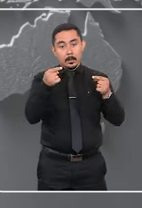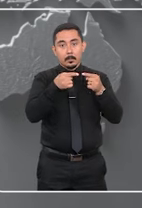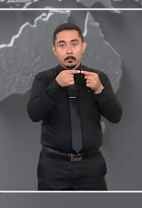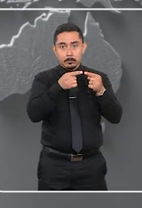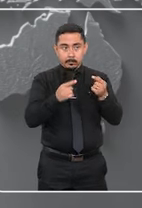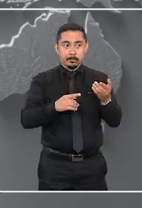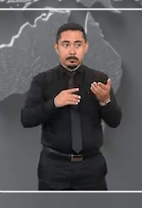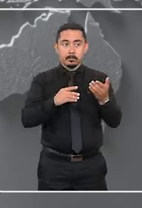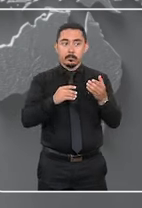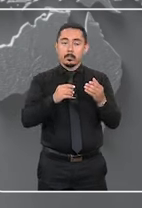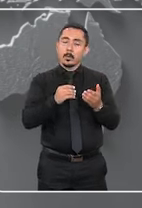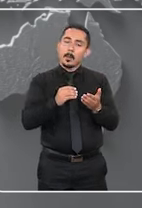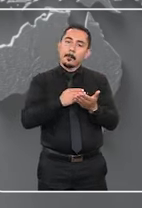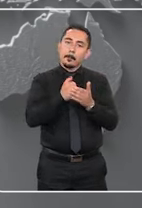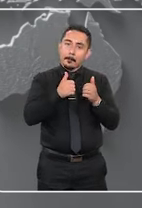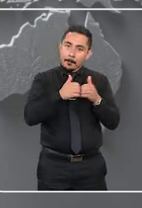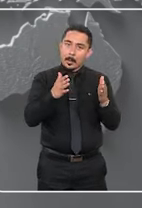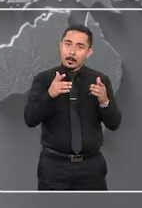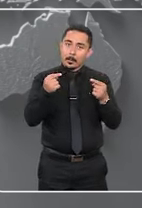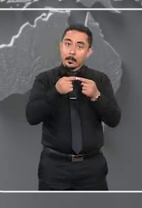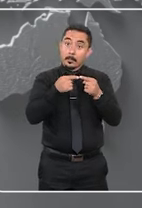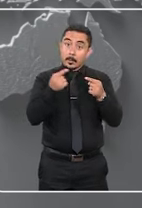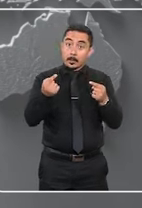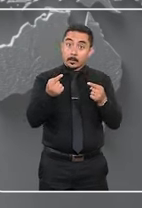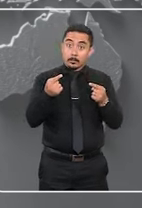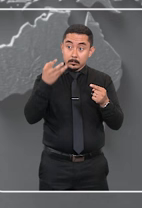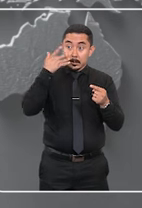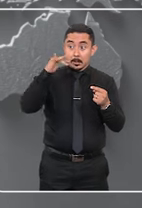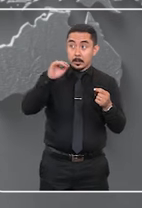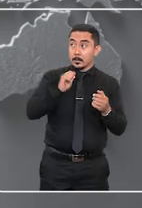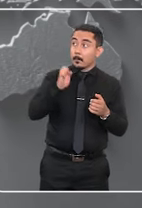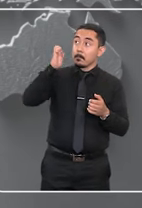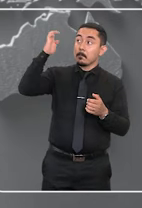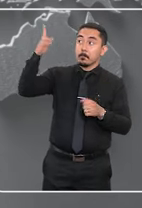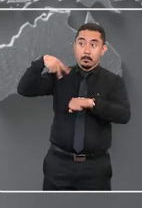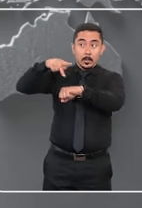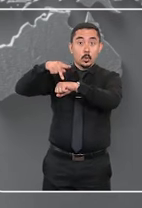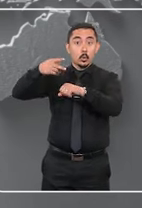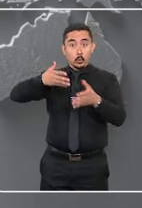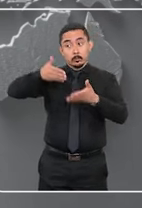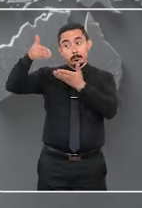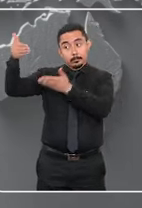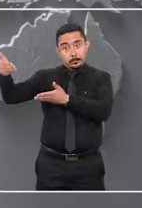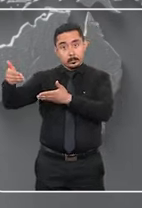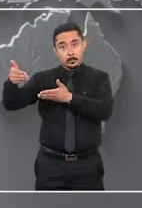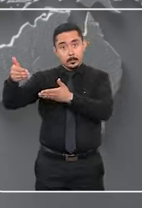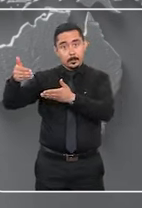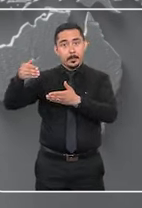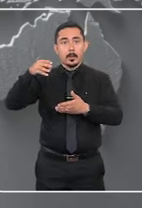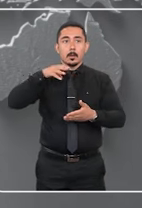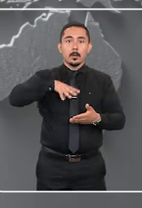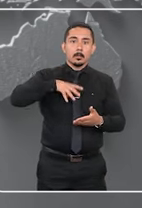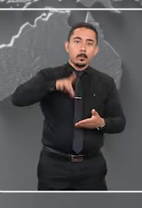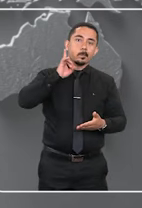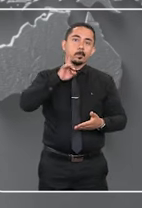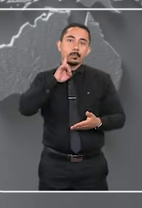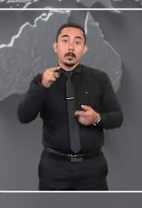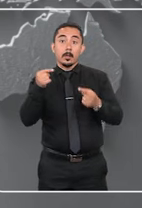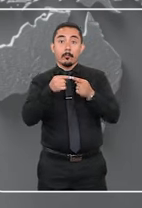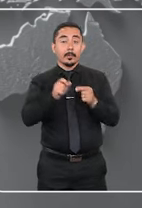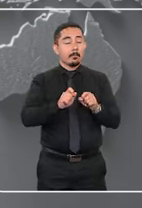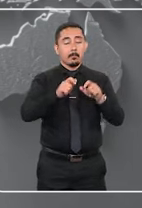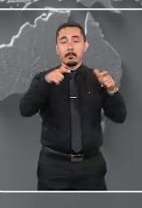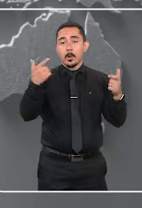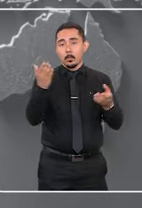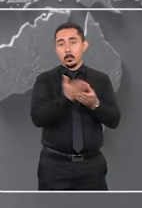86 notificações foram ativas, que é quando crianças são levadas para o exterior. Em ambos, Estados Unidos e